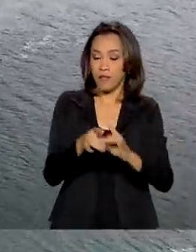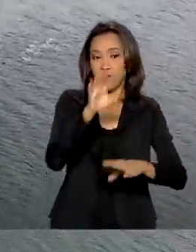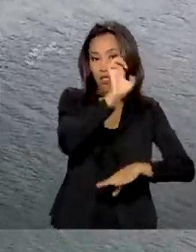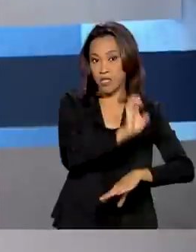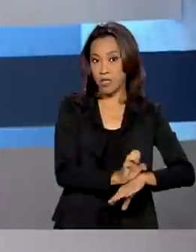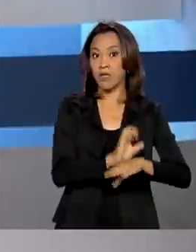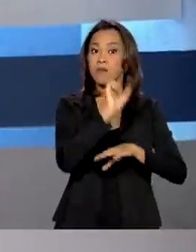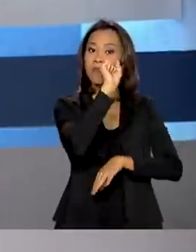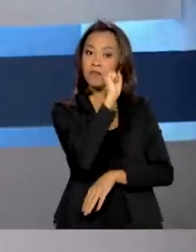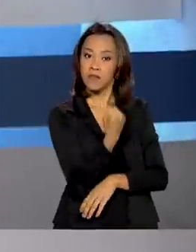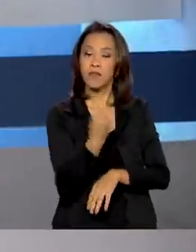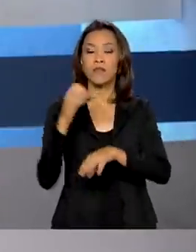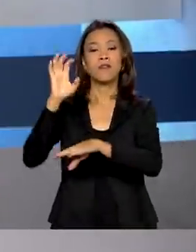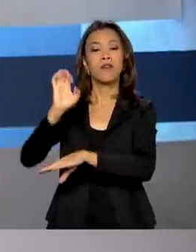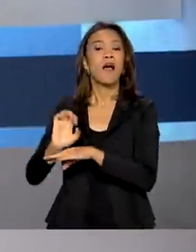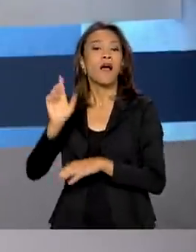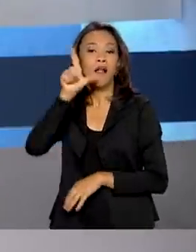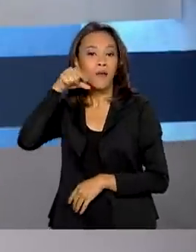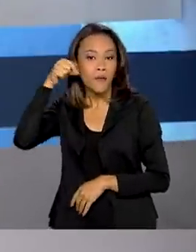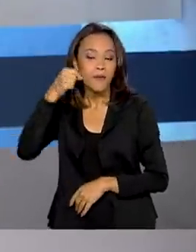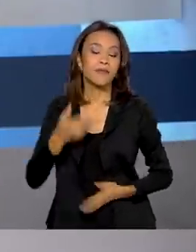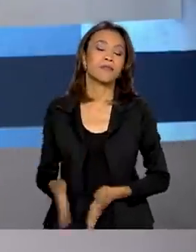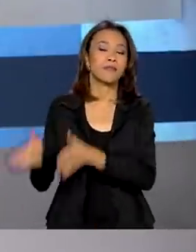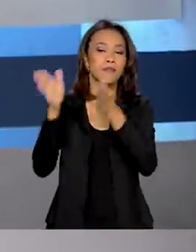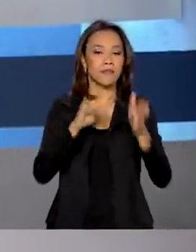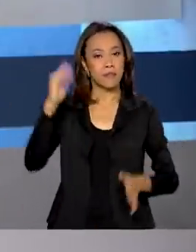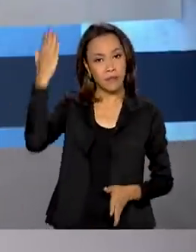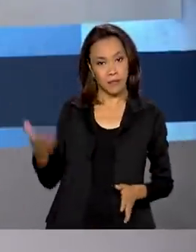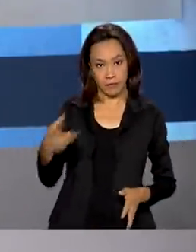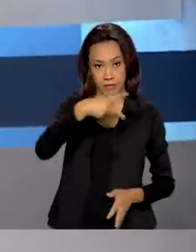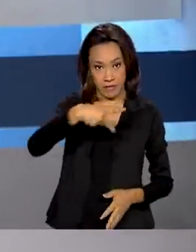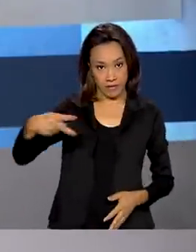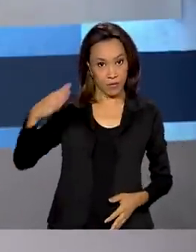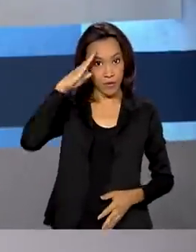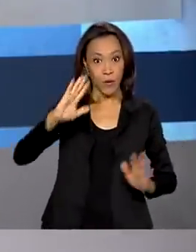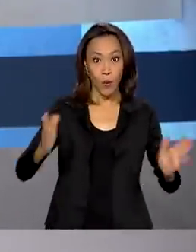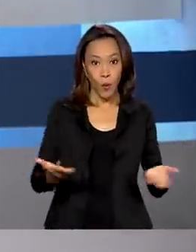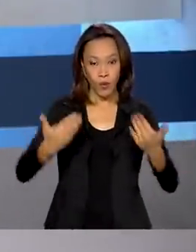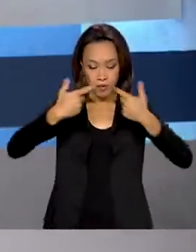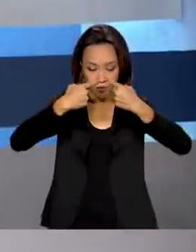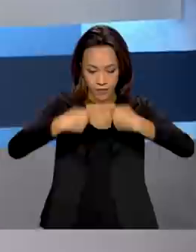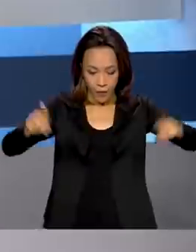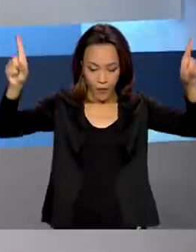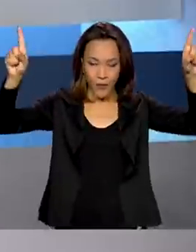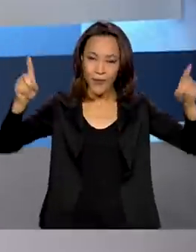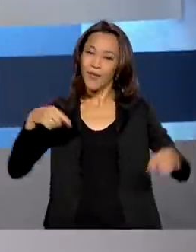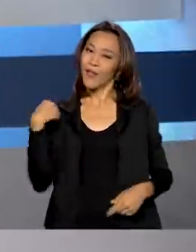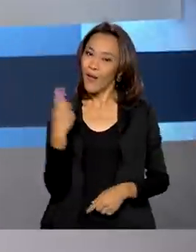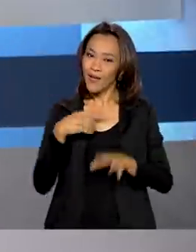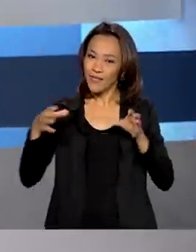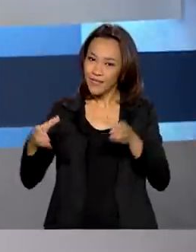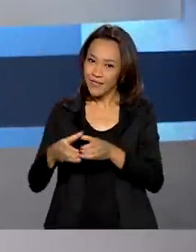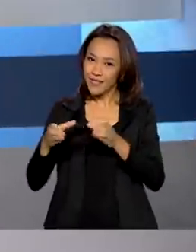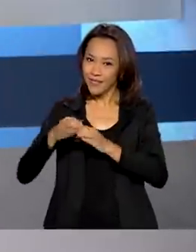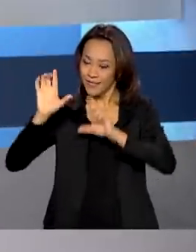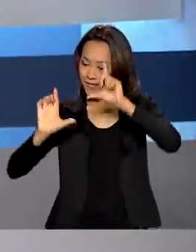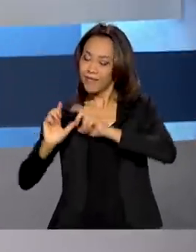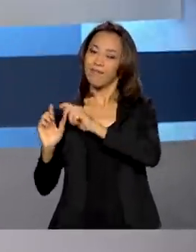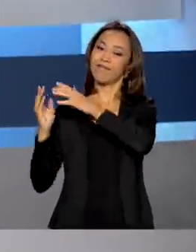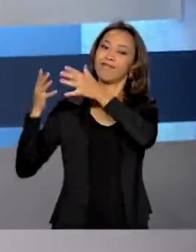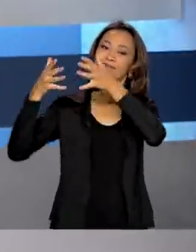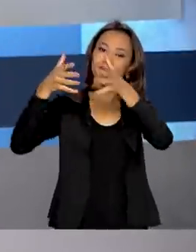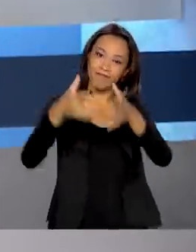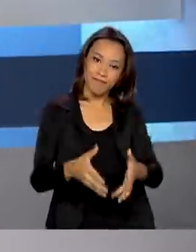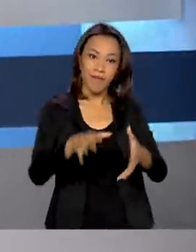Alagoas. O presidente Jair Bolsonaro inaugura essa construção hoje. A nossa equipe está na região para trazer mais